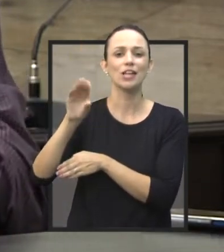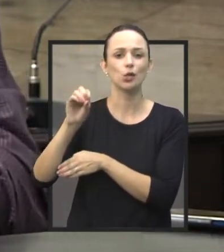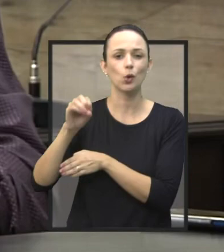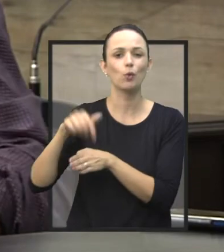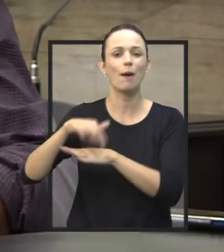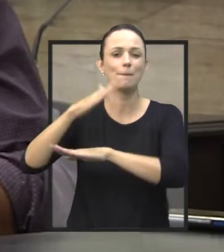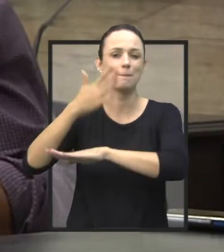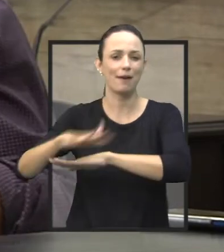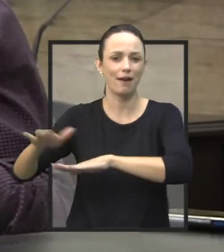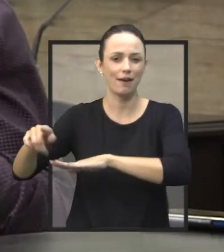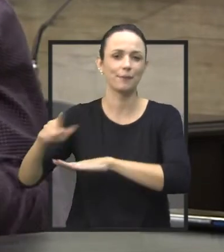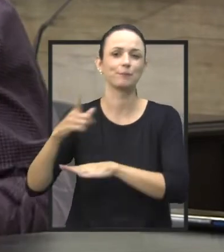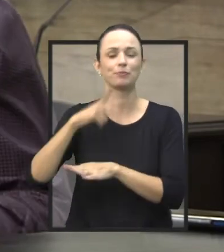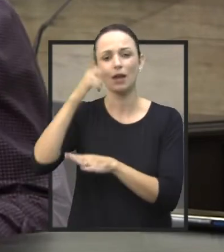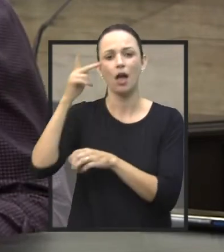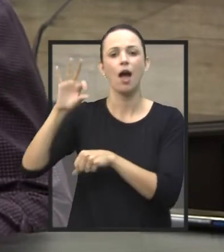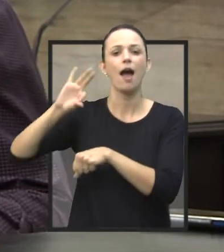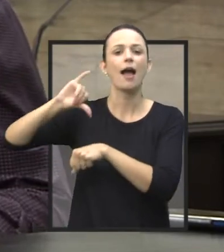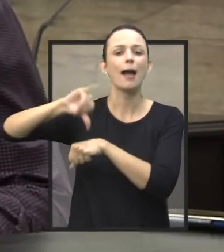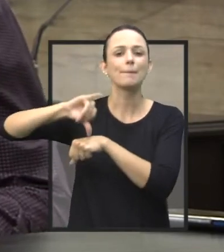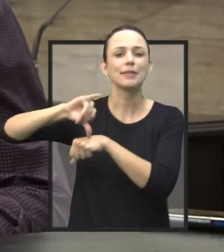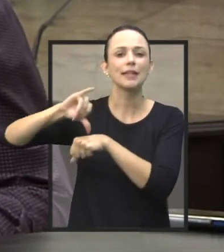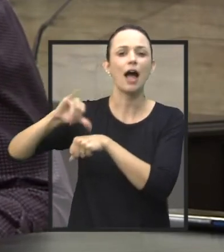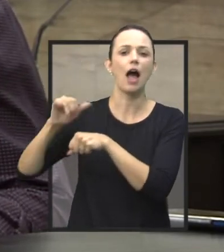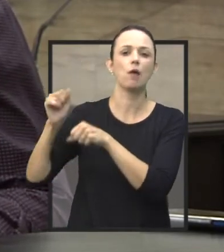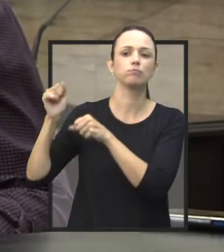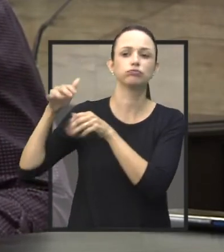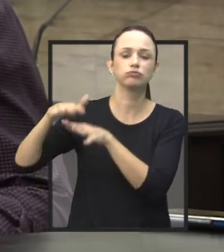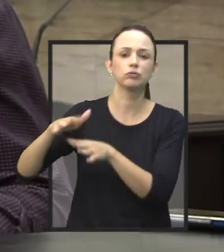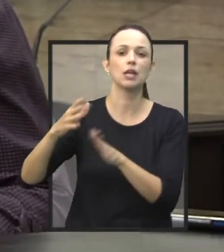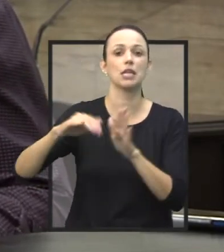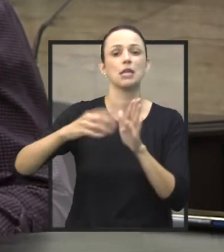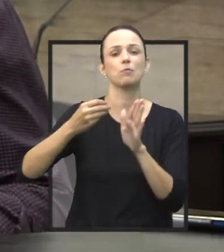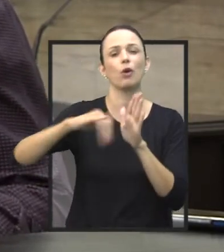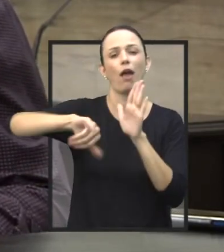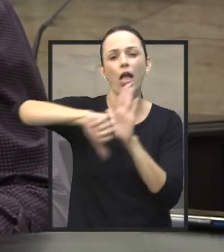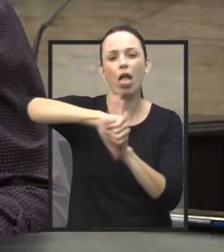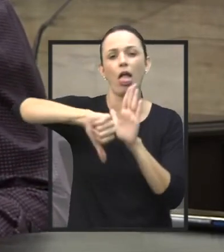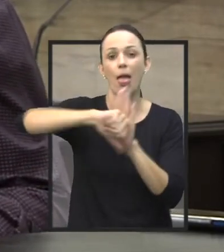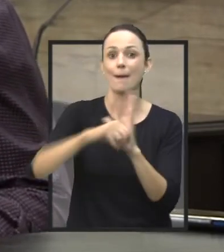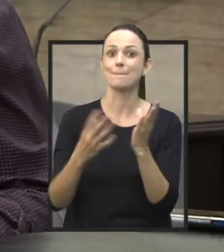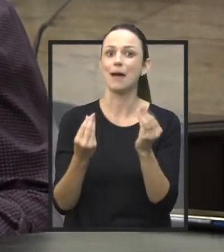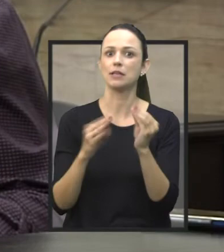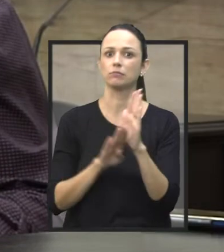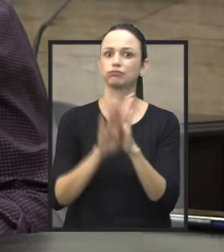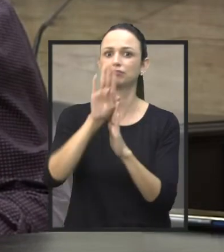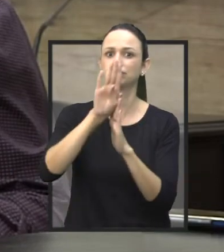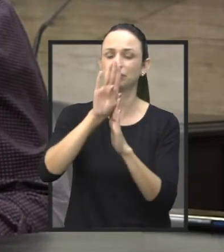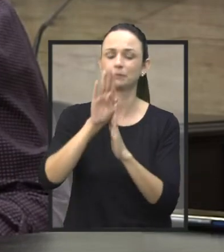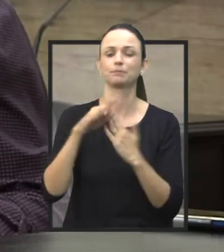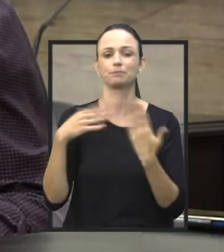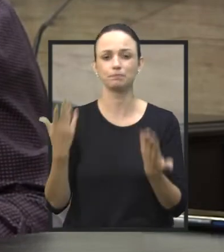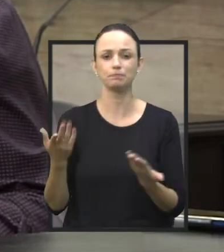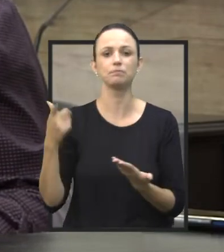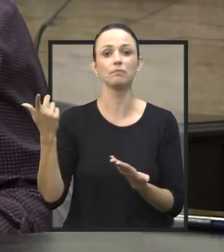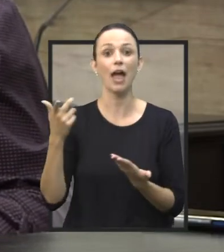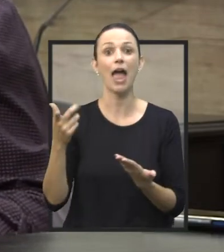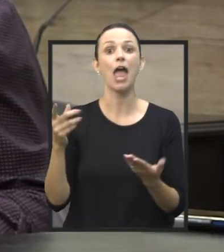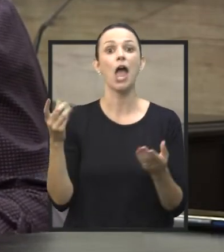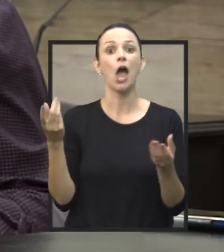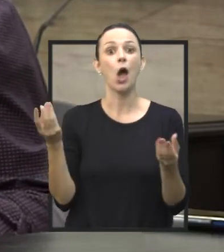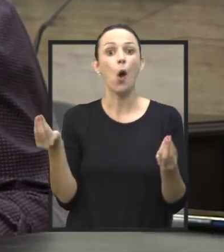pessoas na capital e o índice de criminalidade era bastante alto. Com a implantação desse sistema,